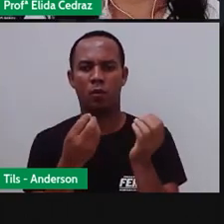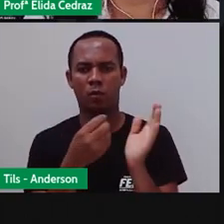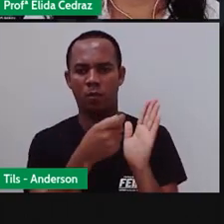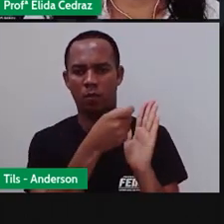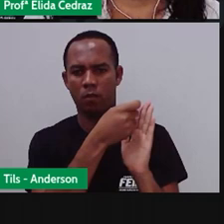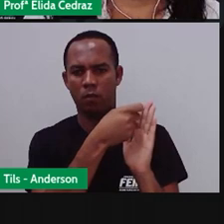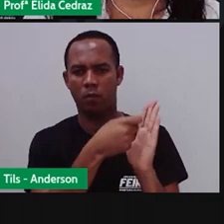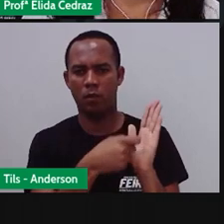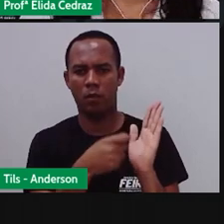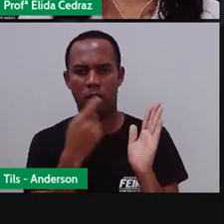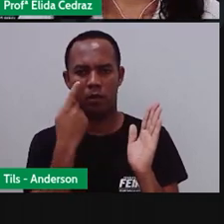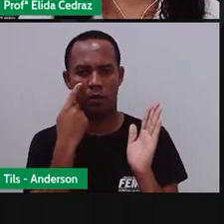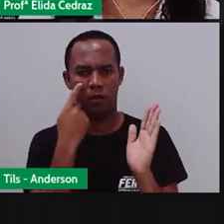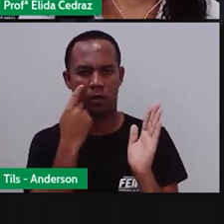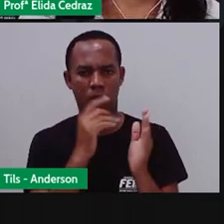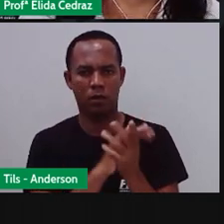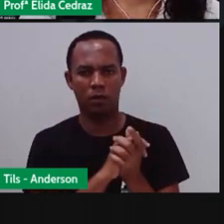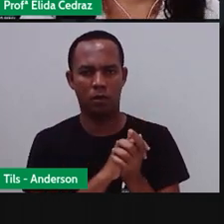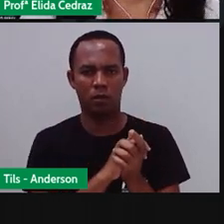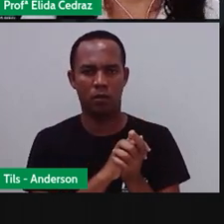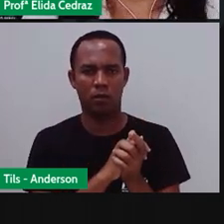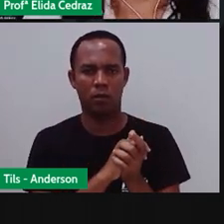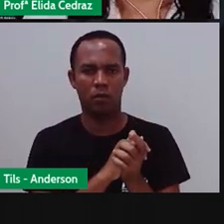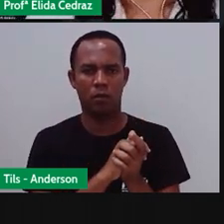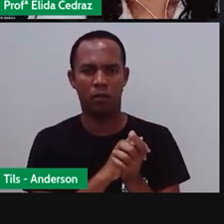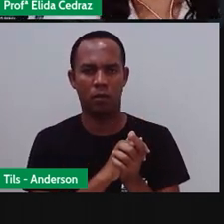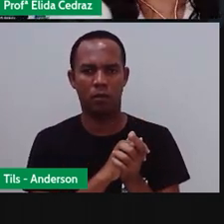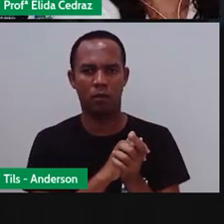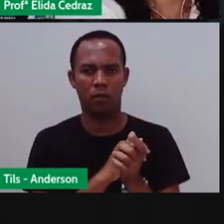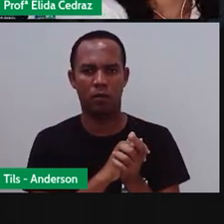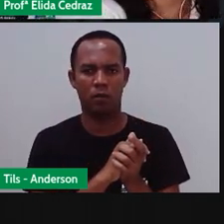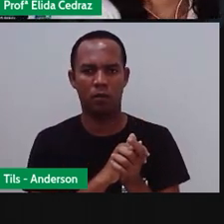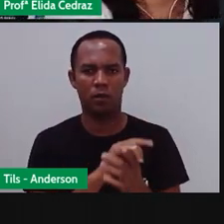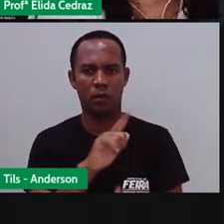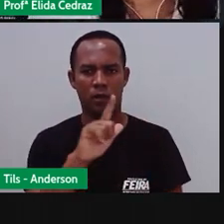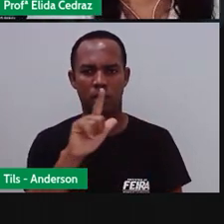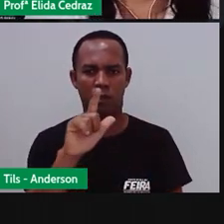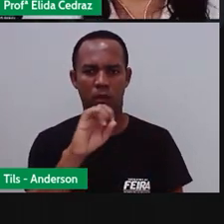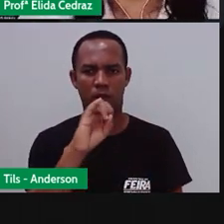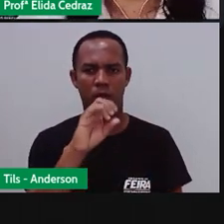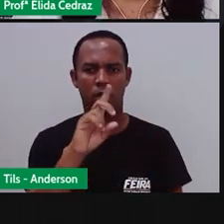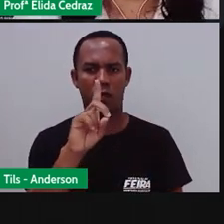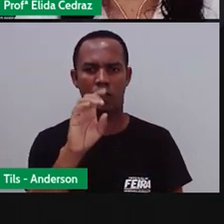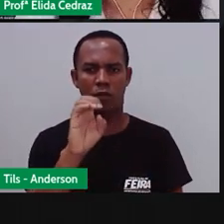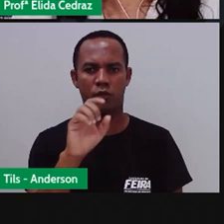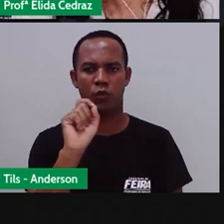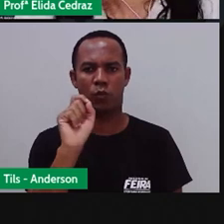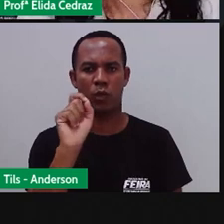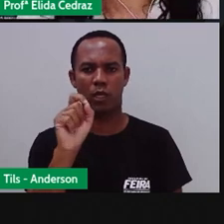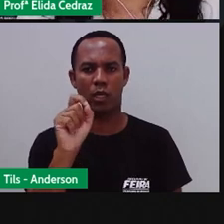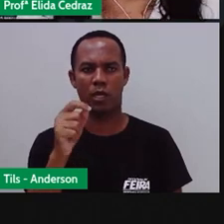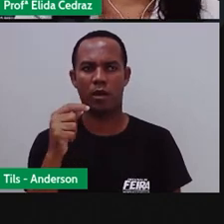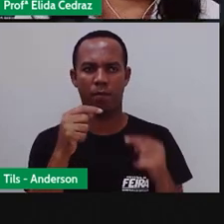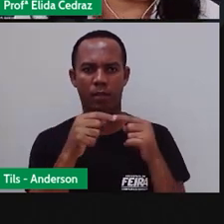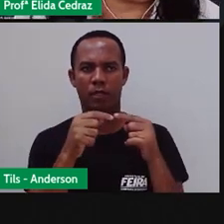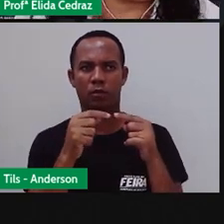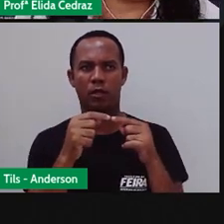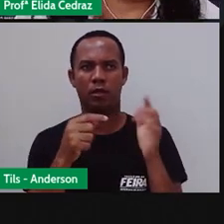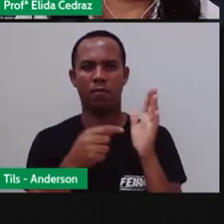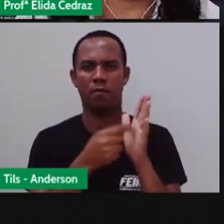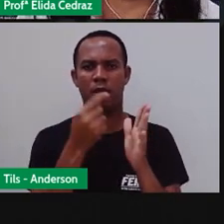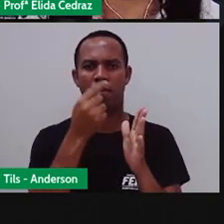E a lide. A lide vai estar no corpo do texto. No primeiro